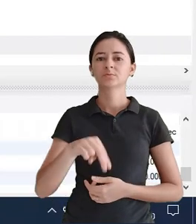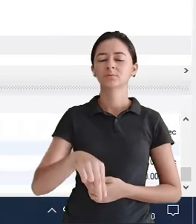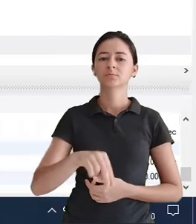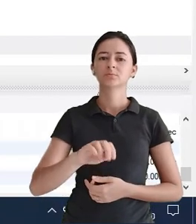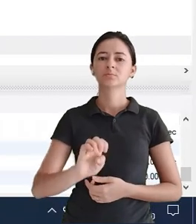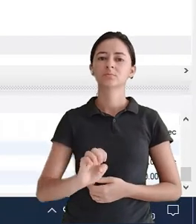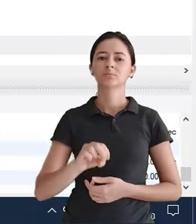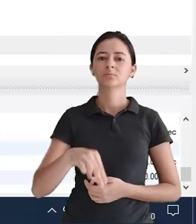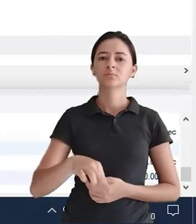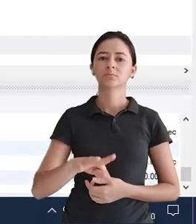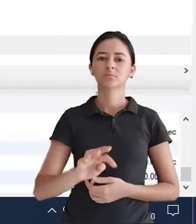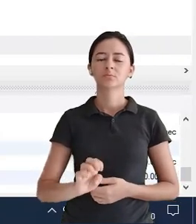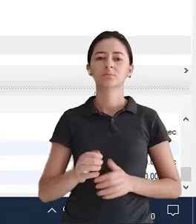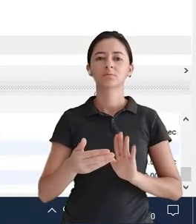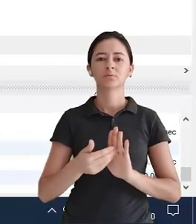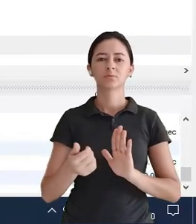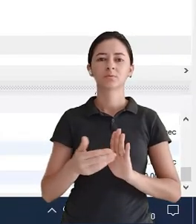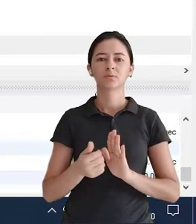Aqui é o 4